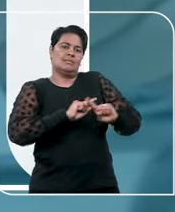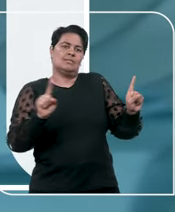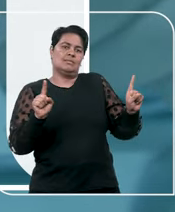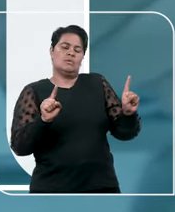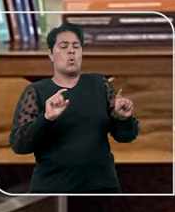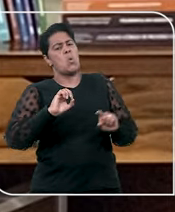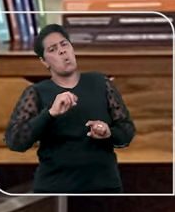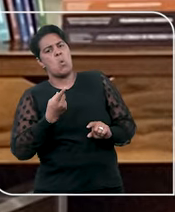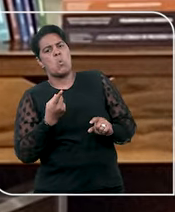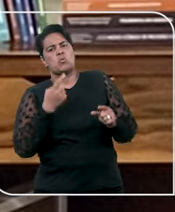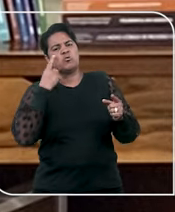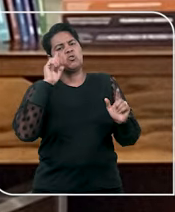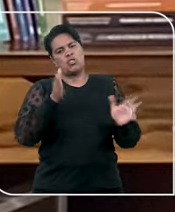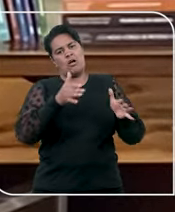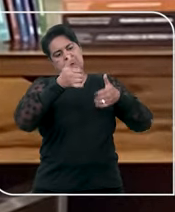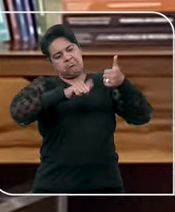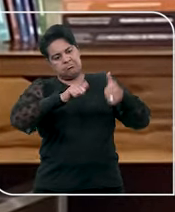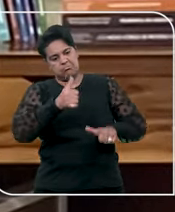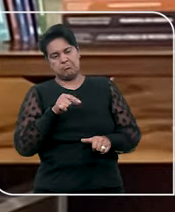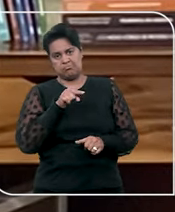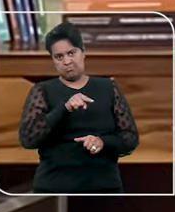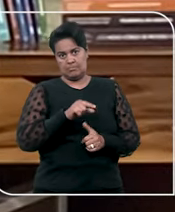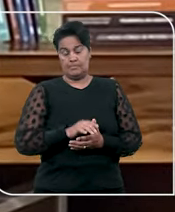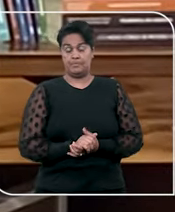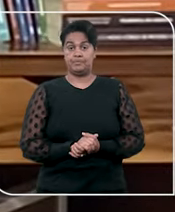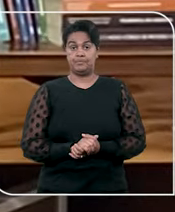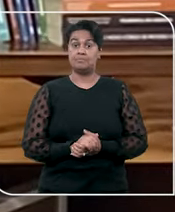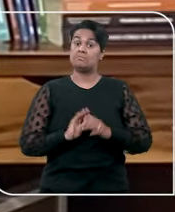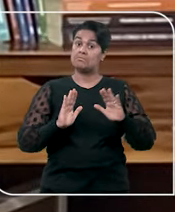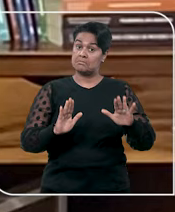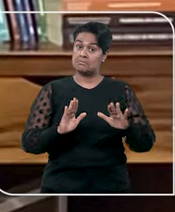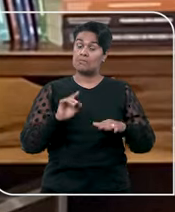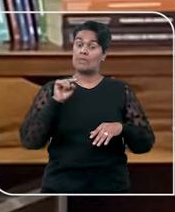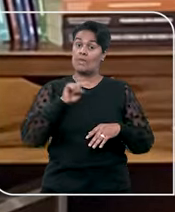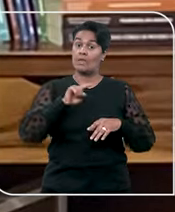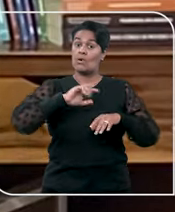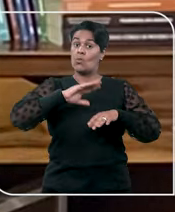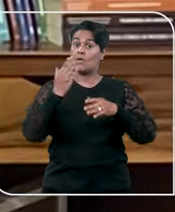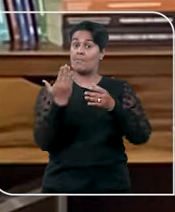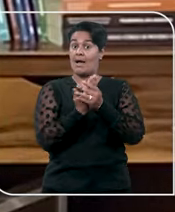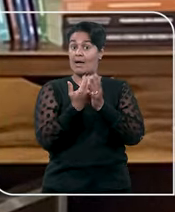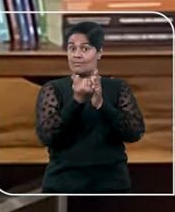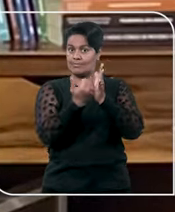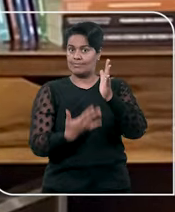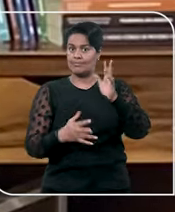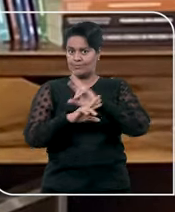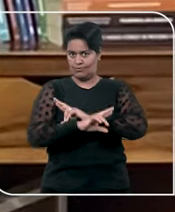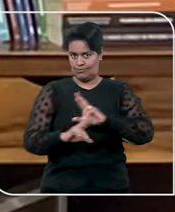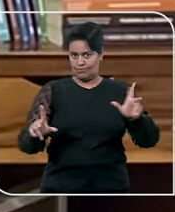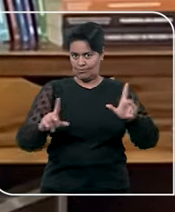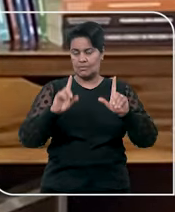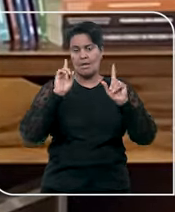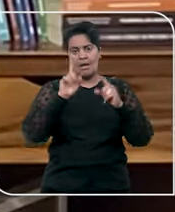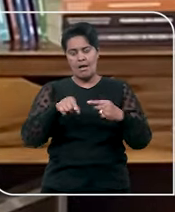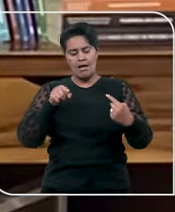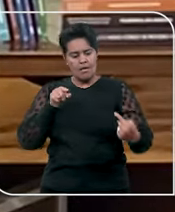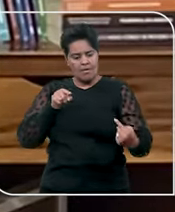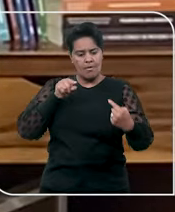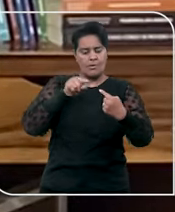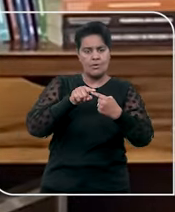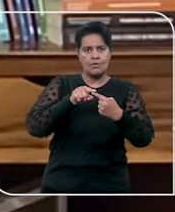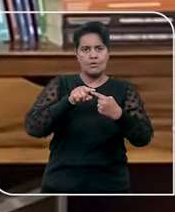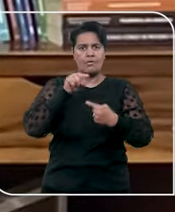A ideia dos embargos de divergência é essencialmente ligada também à função